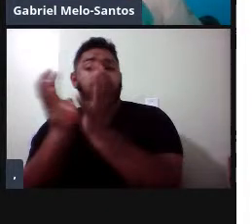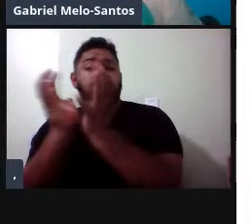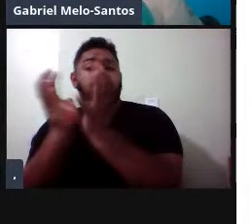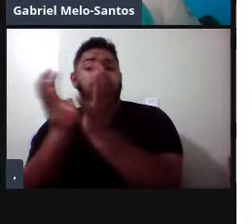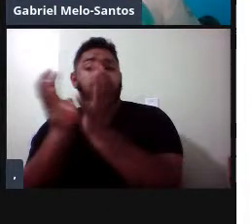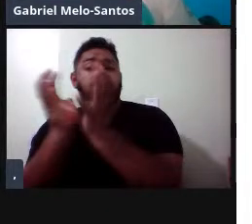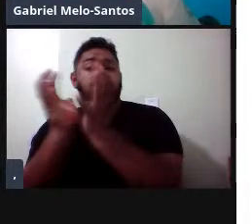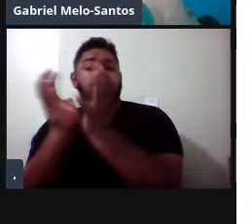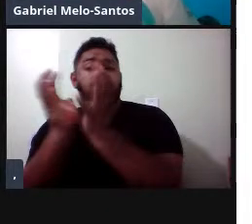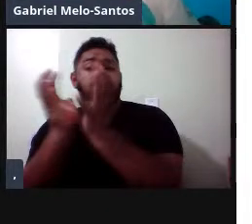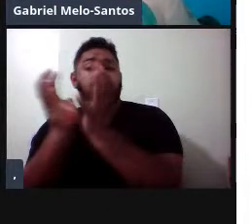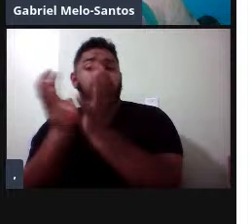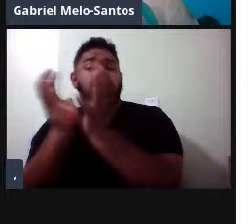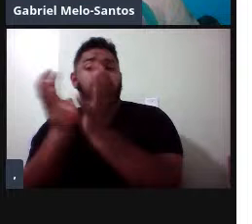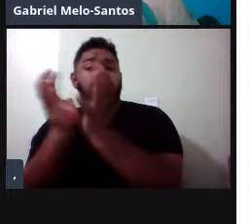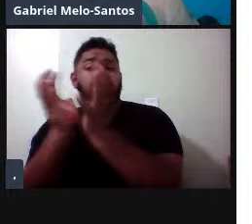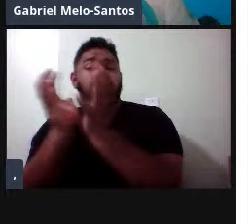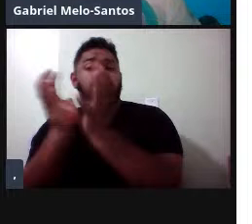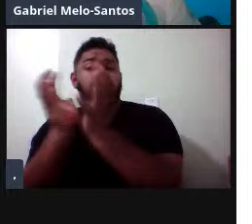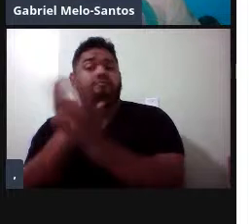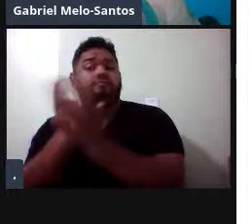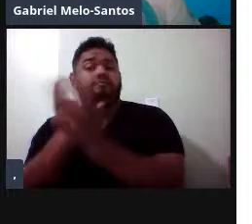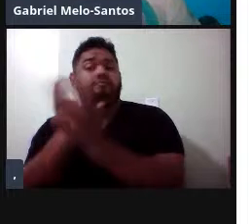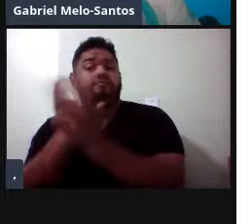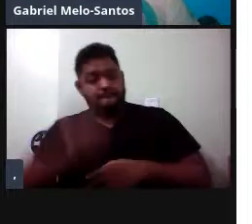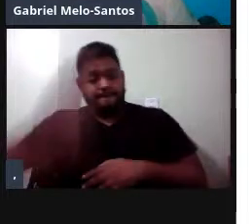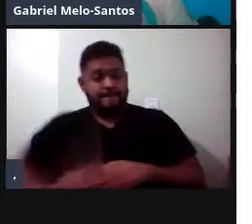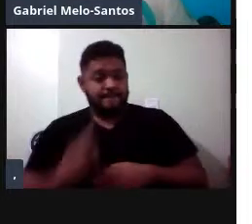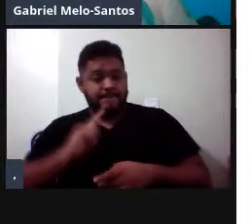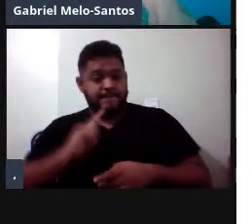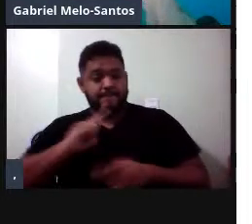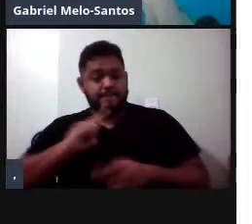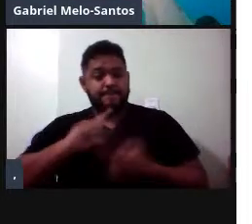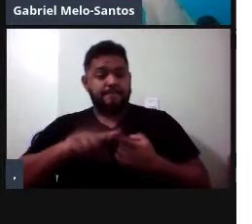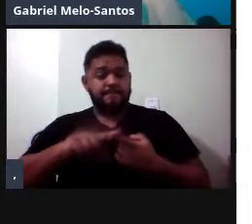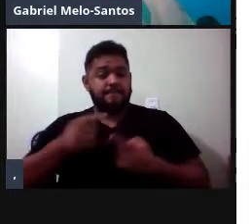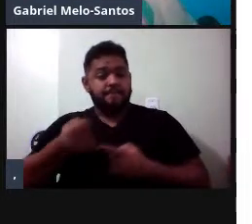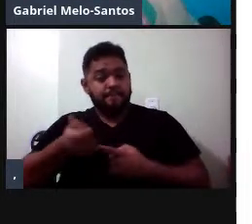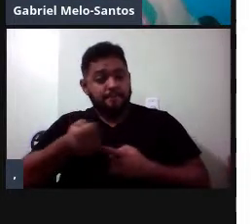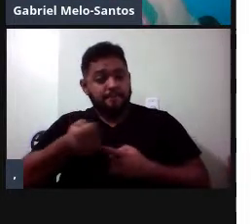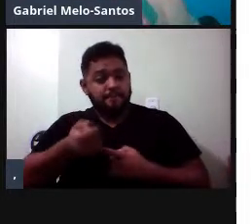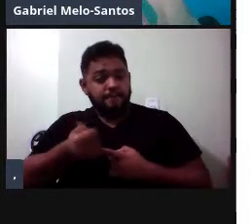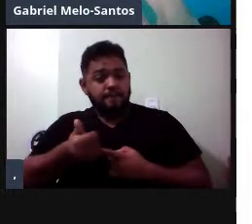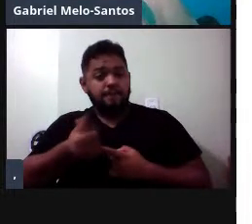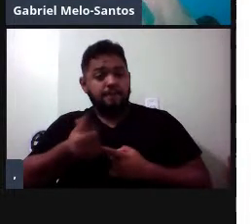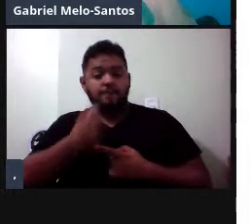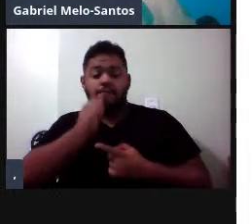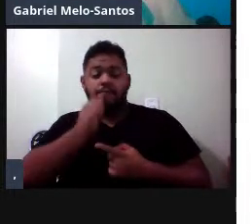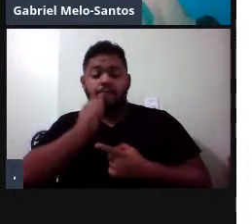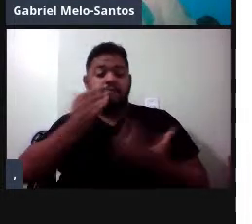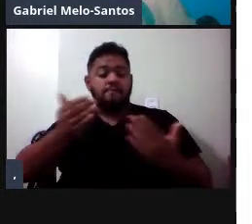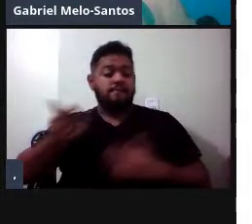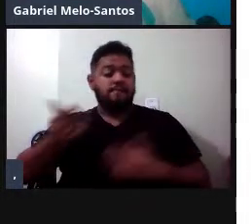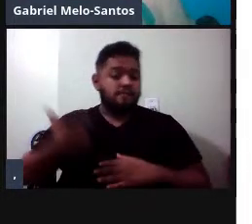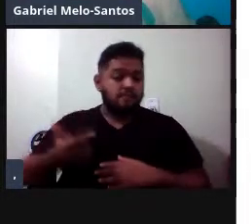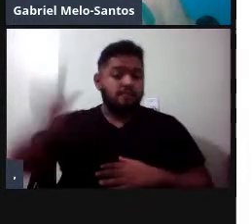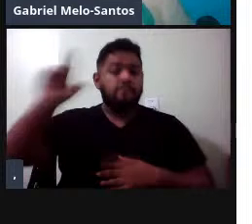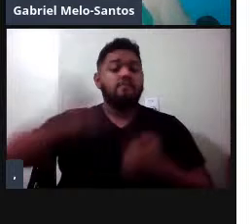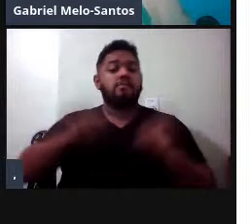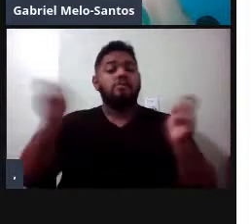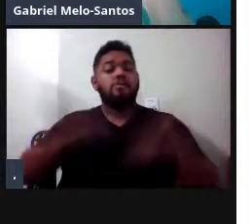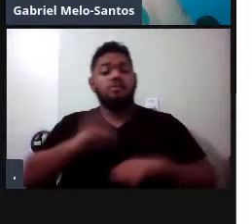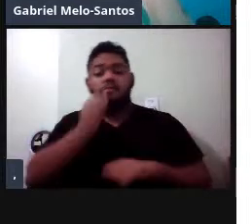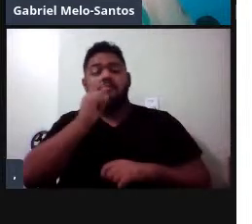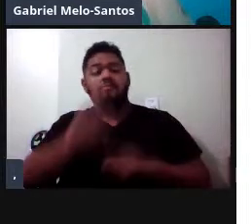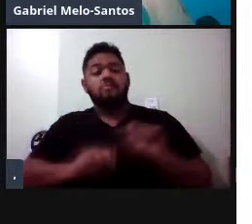um repertório bem pequenininho, comparado ao resto, isso pode ser por uma simples questão do efeito de fundador,